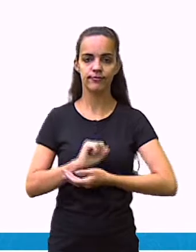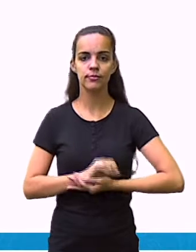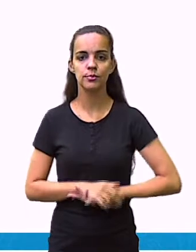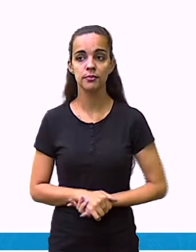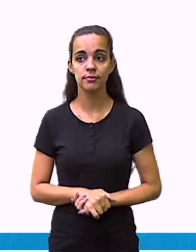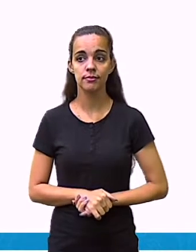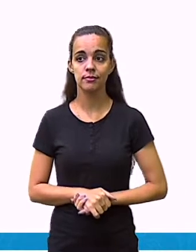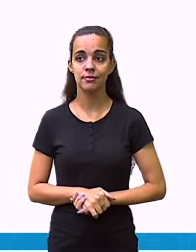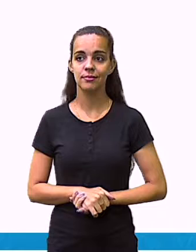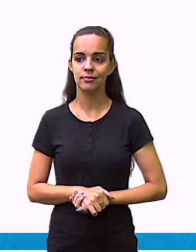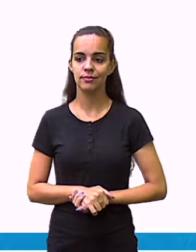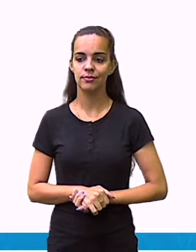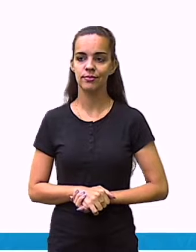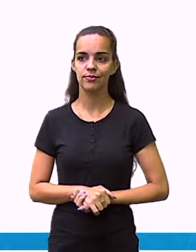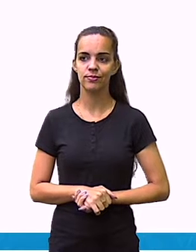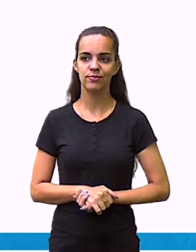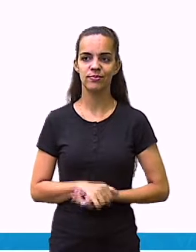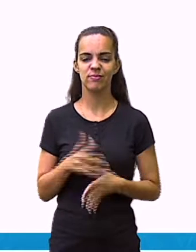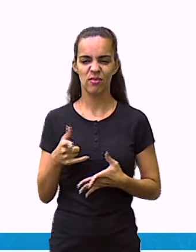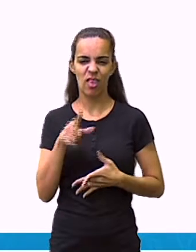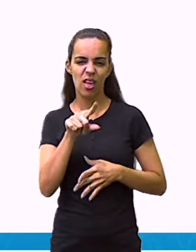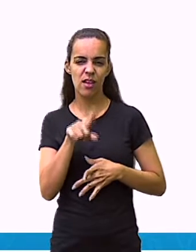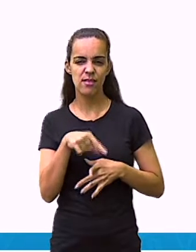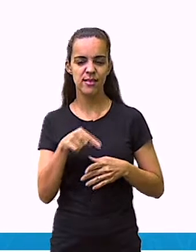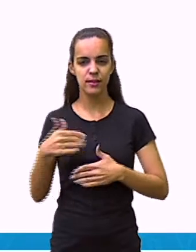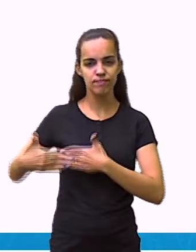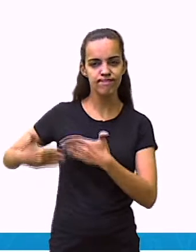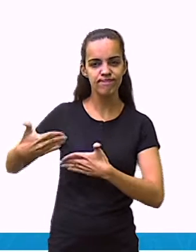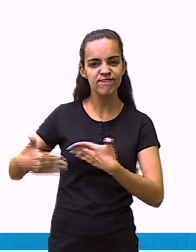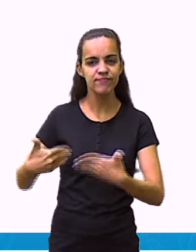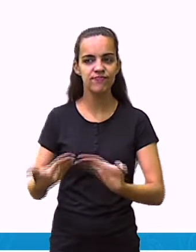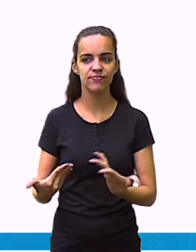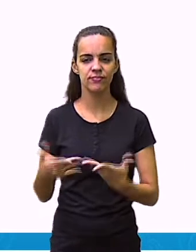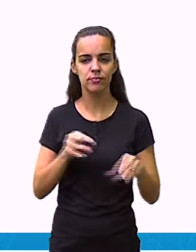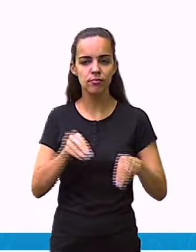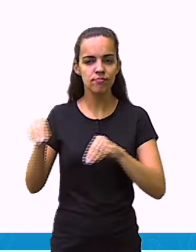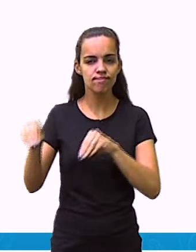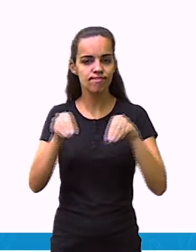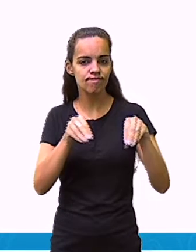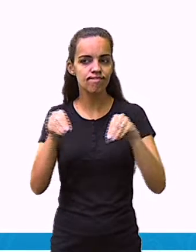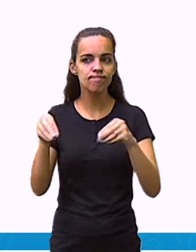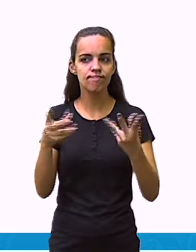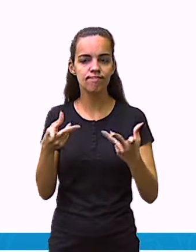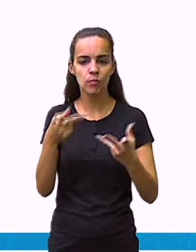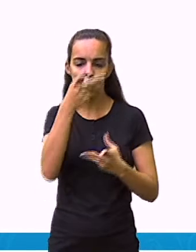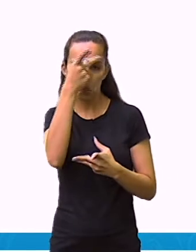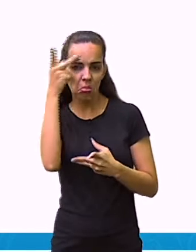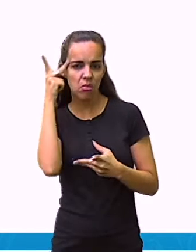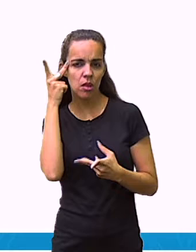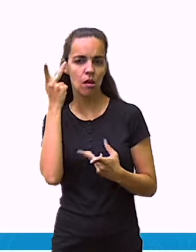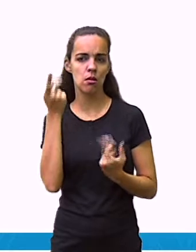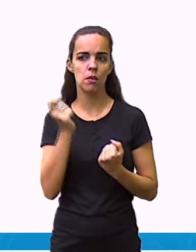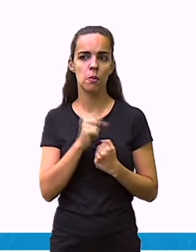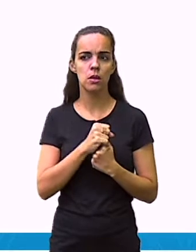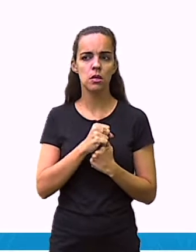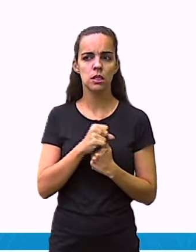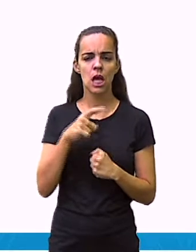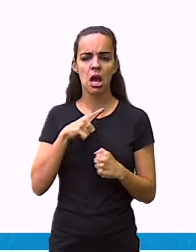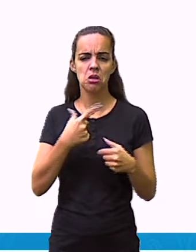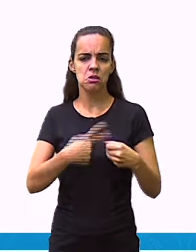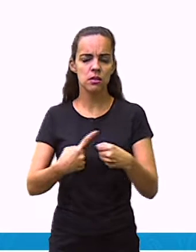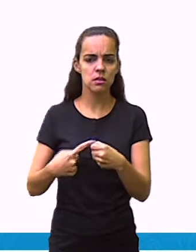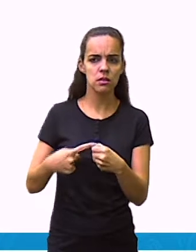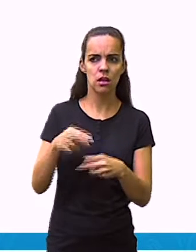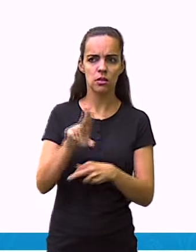Este processo de mudanças entre as pessoas em diferentes